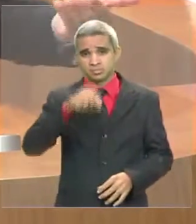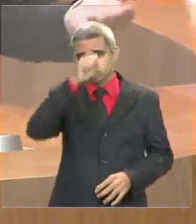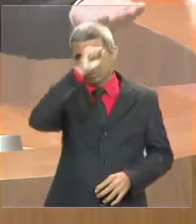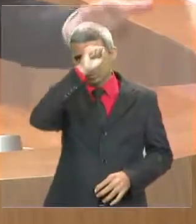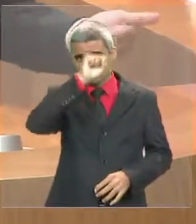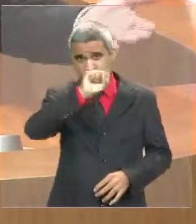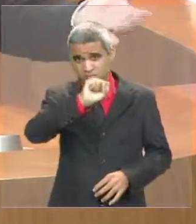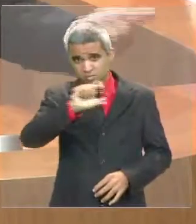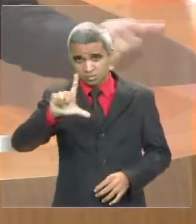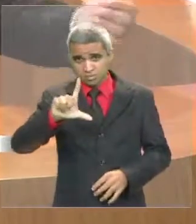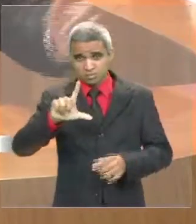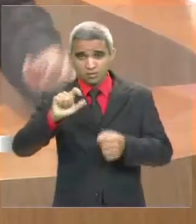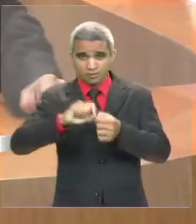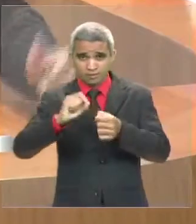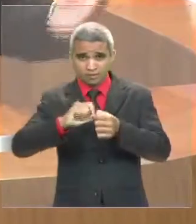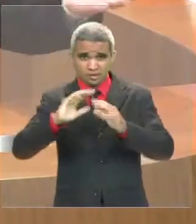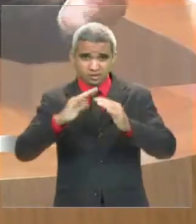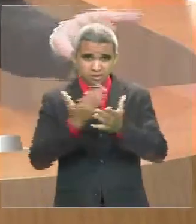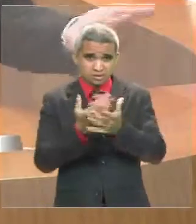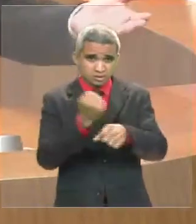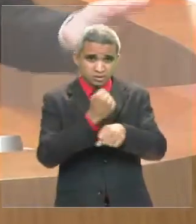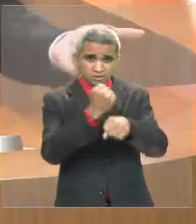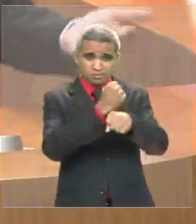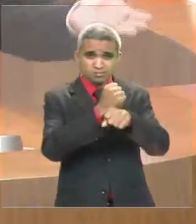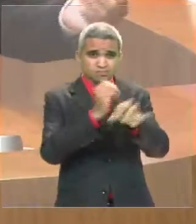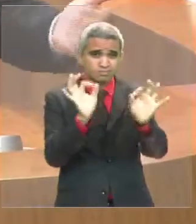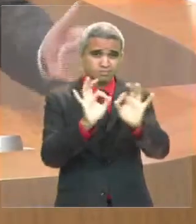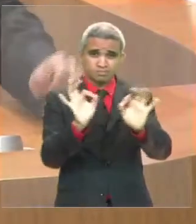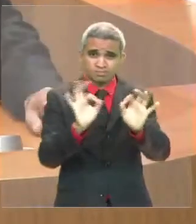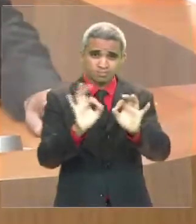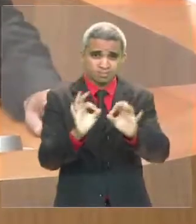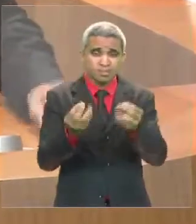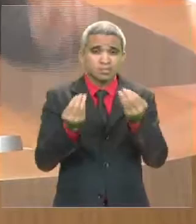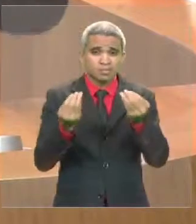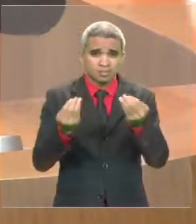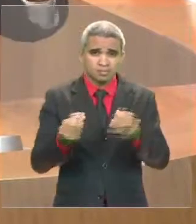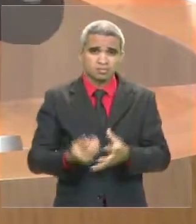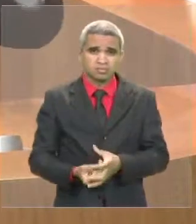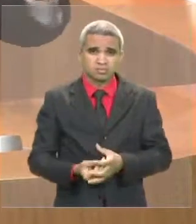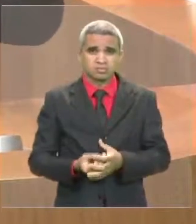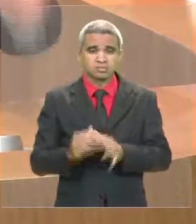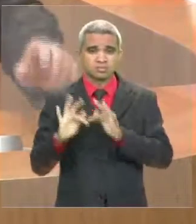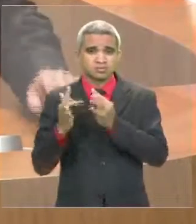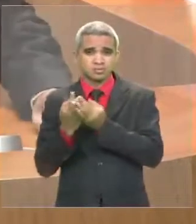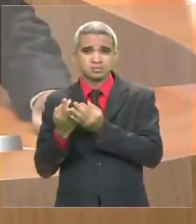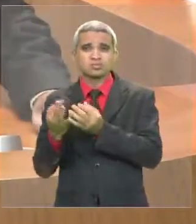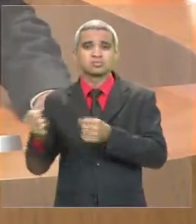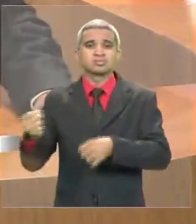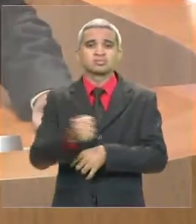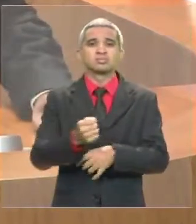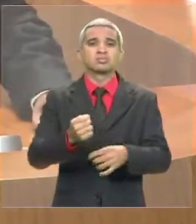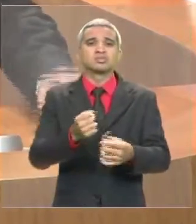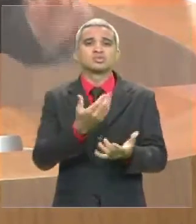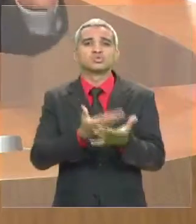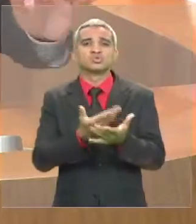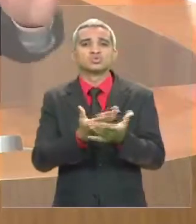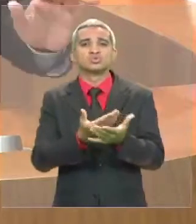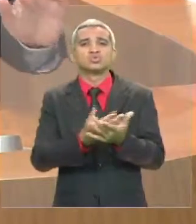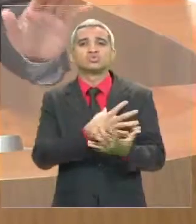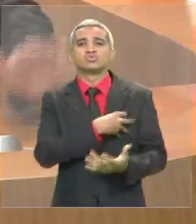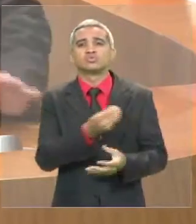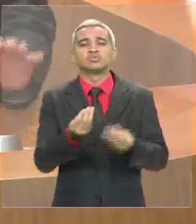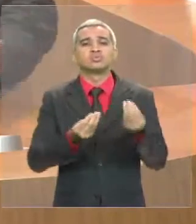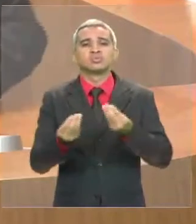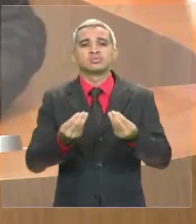para que nós possamos colocar os nossos filhos, para que a população possa colocar os seus filhos. Prometeu 25 novas creches, e essas